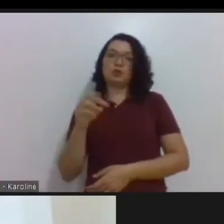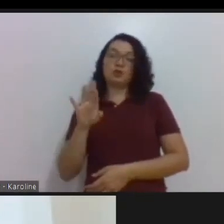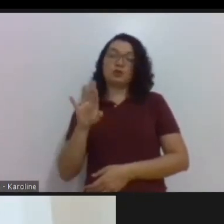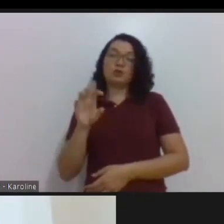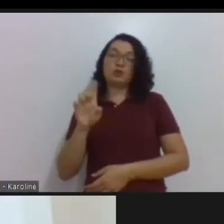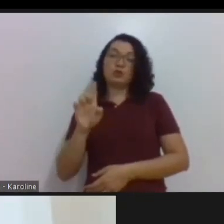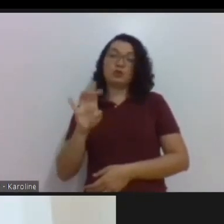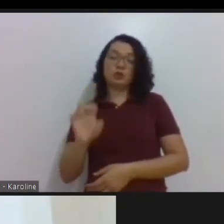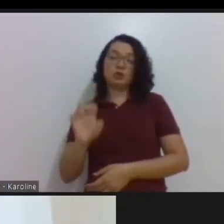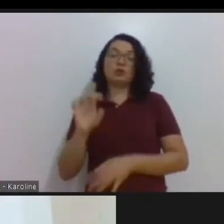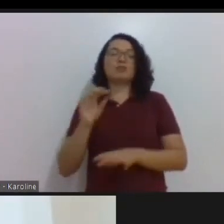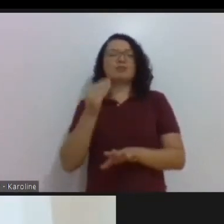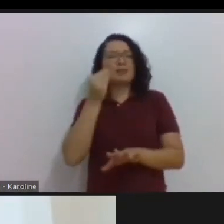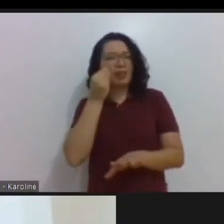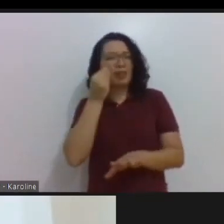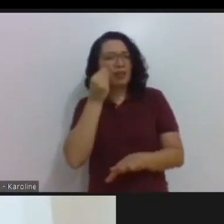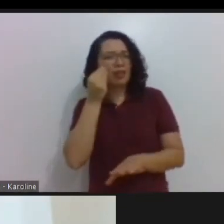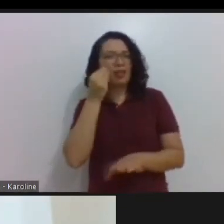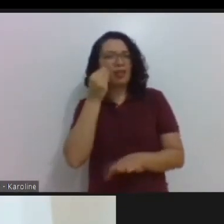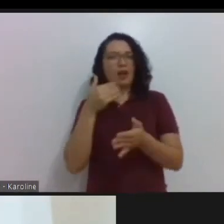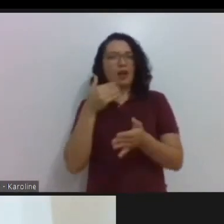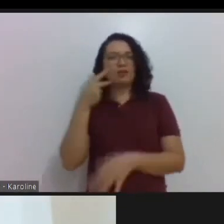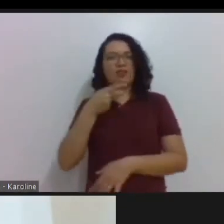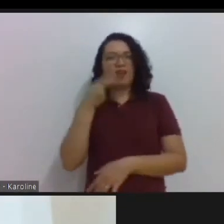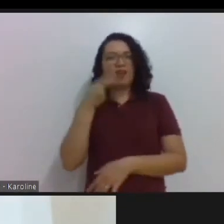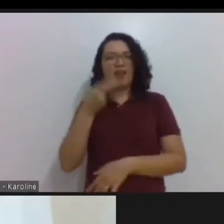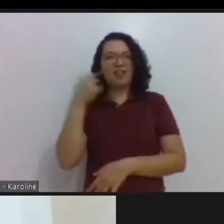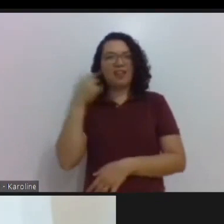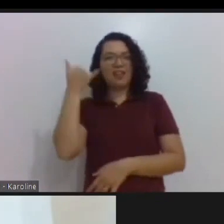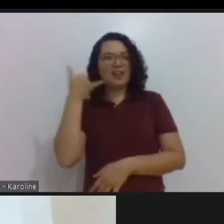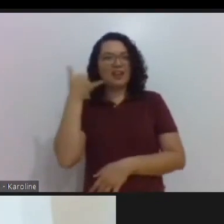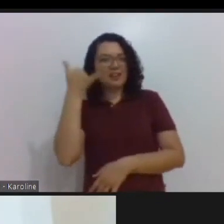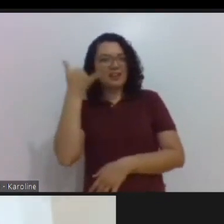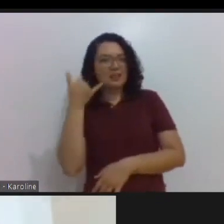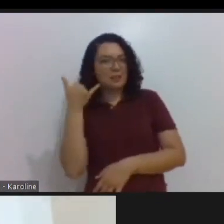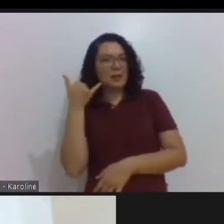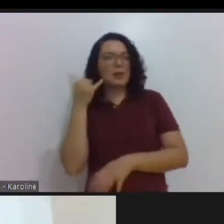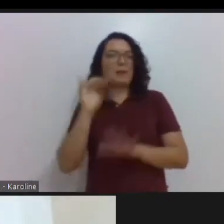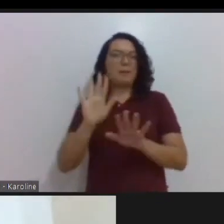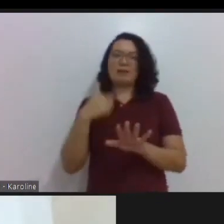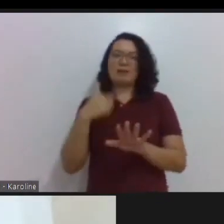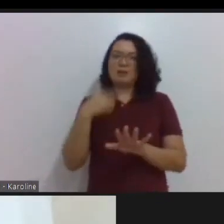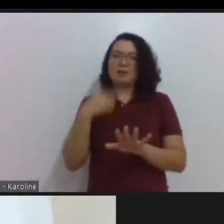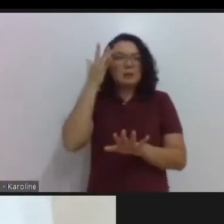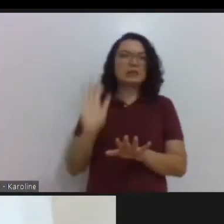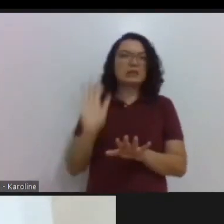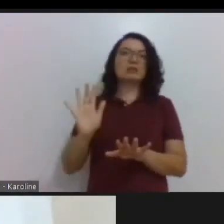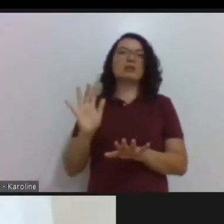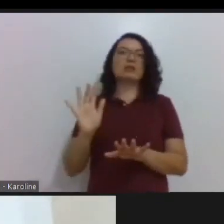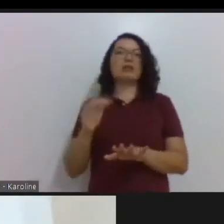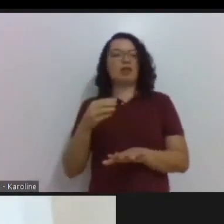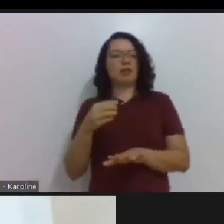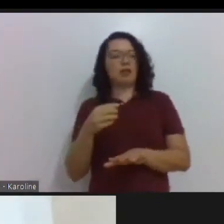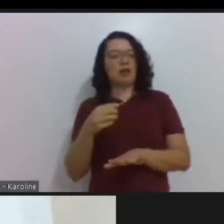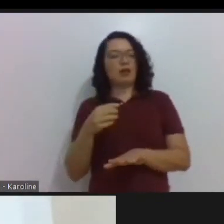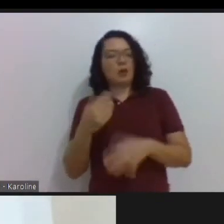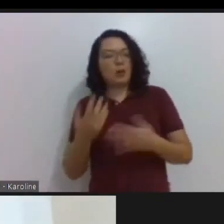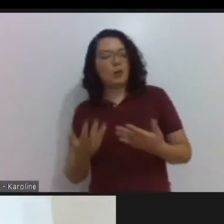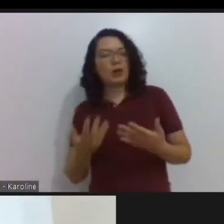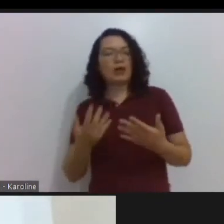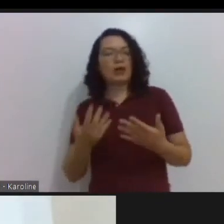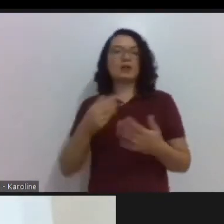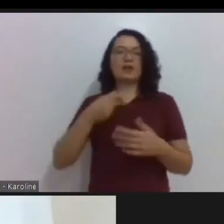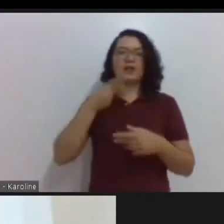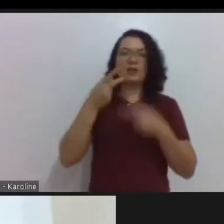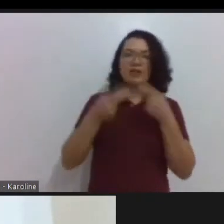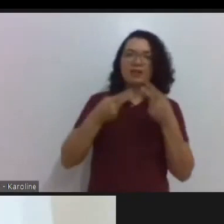falo bem. Quando os professores não sabemos as respostas, nosso trabalho é mais sencillo. Educação